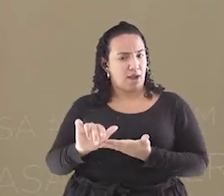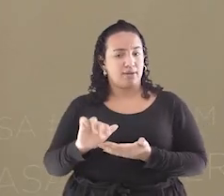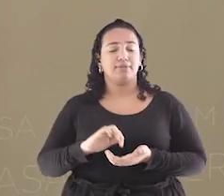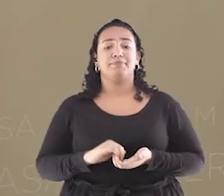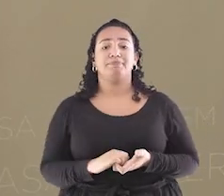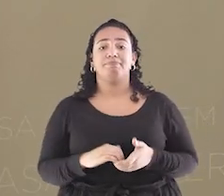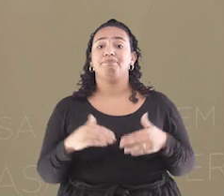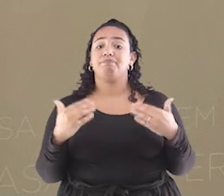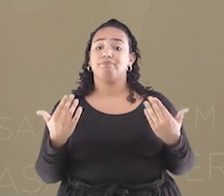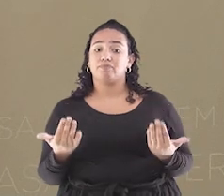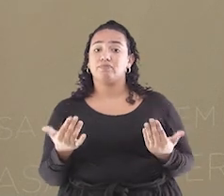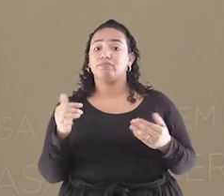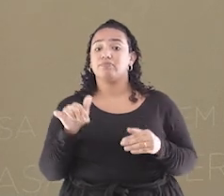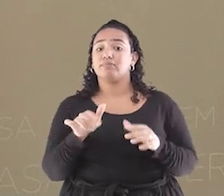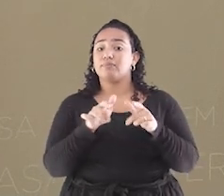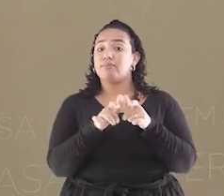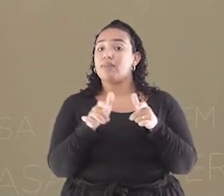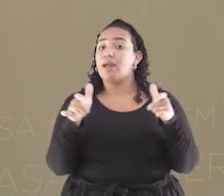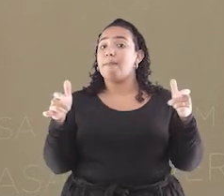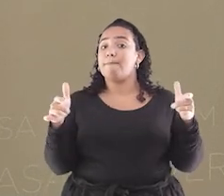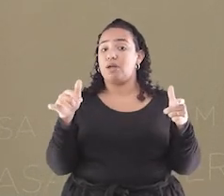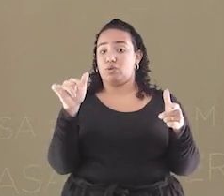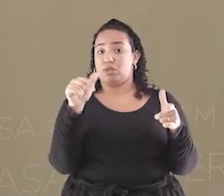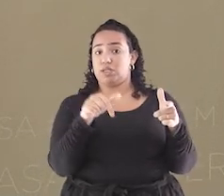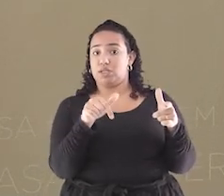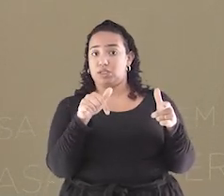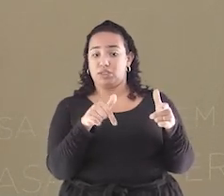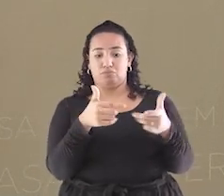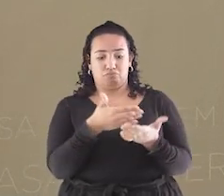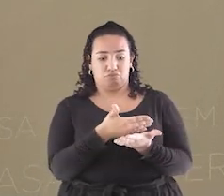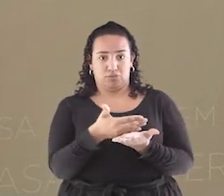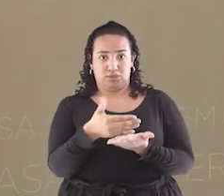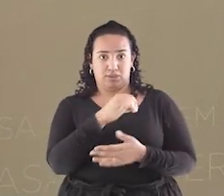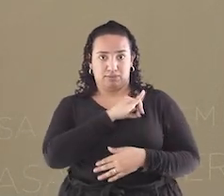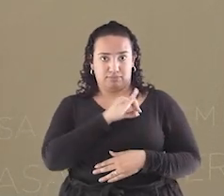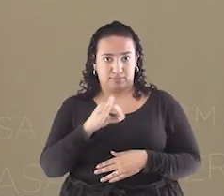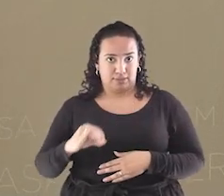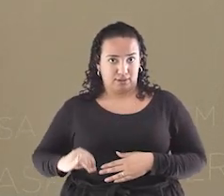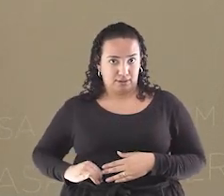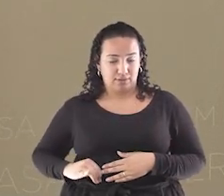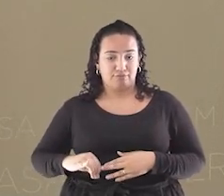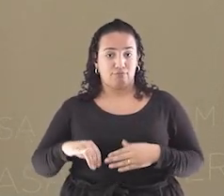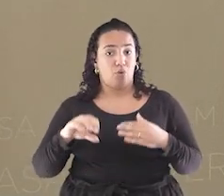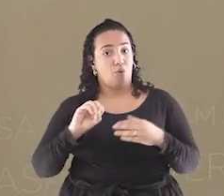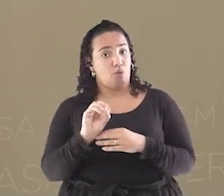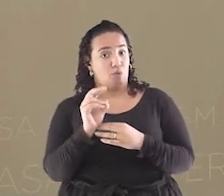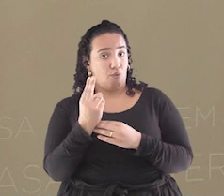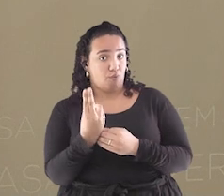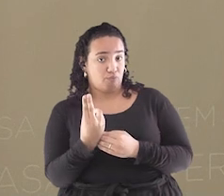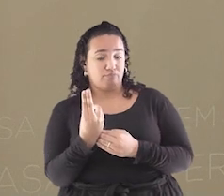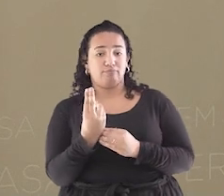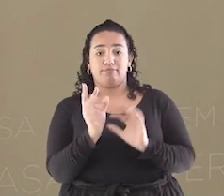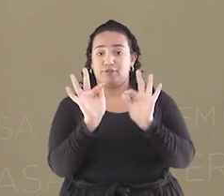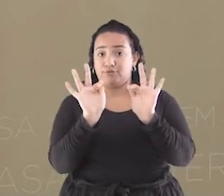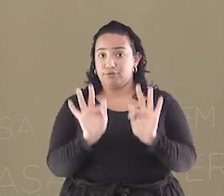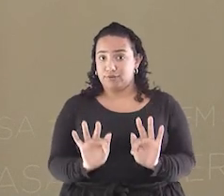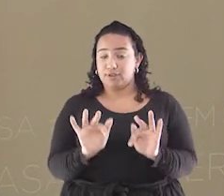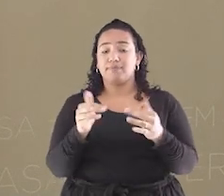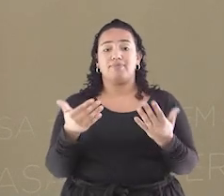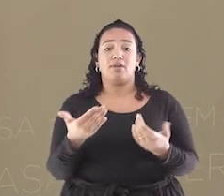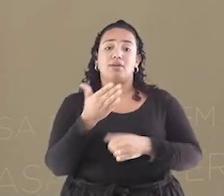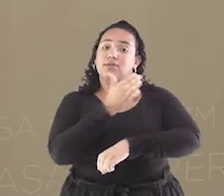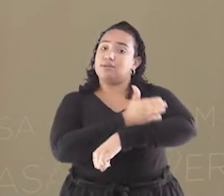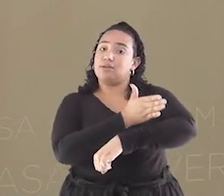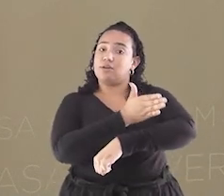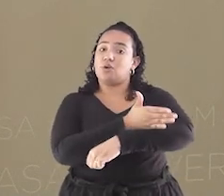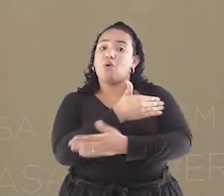maioria das vezes na história, para um império começar, outro tem que chegar ao fim. Dessa forma, a Idade Média começou